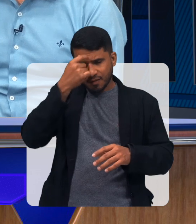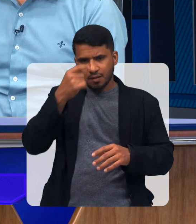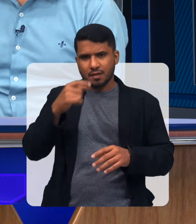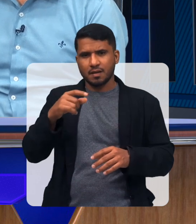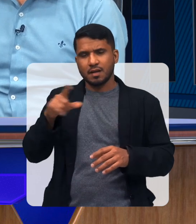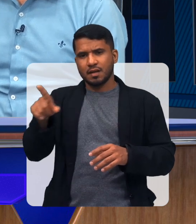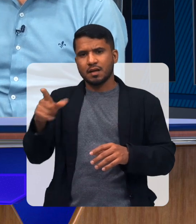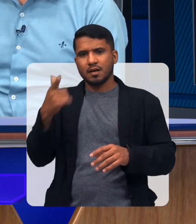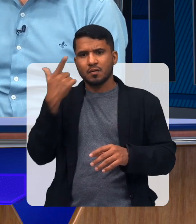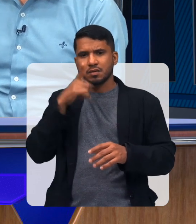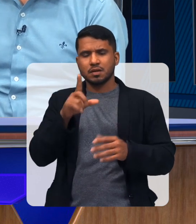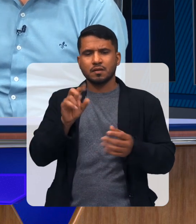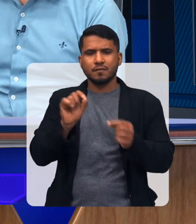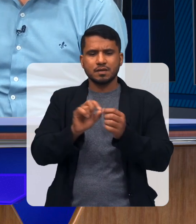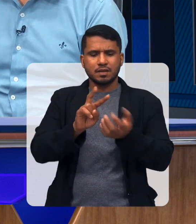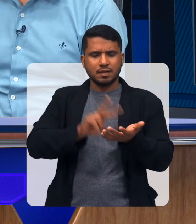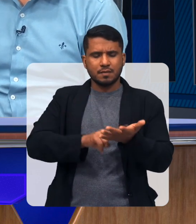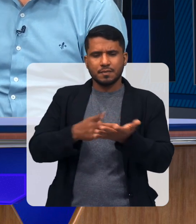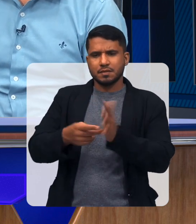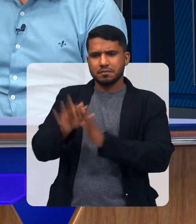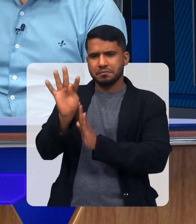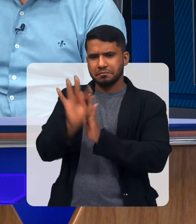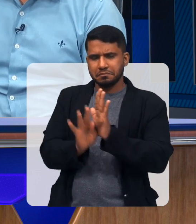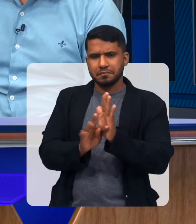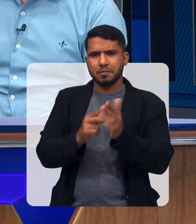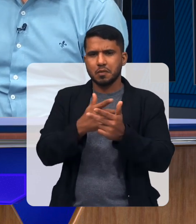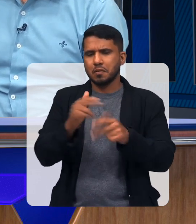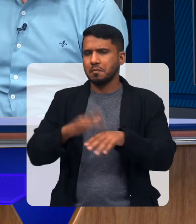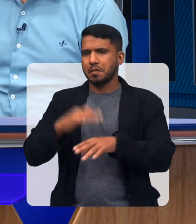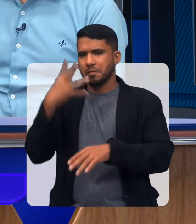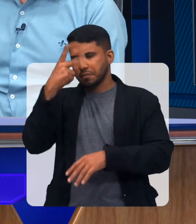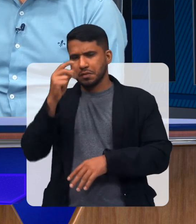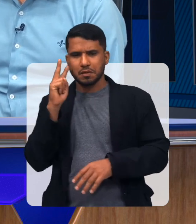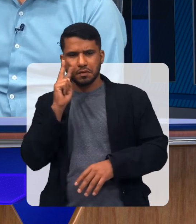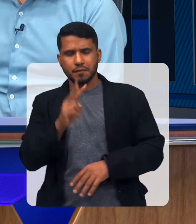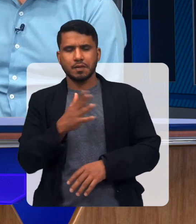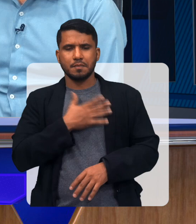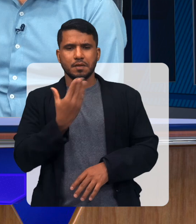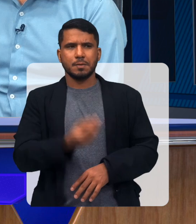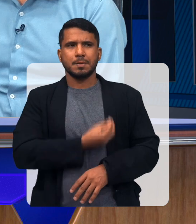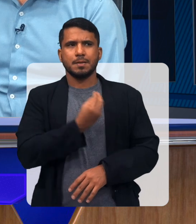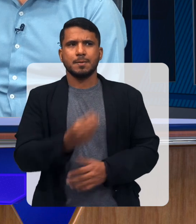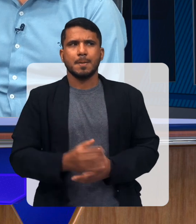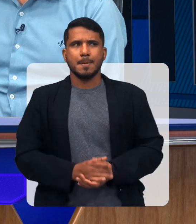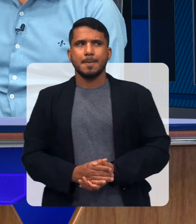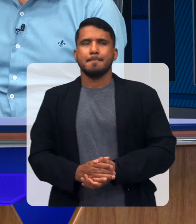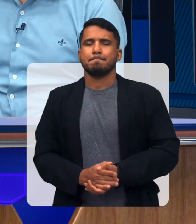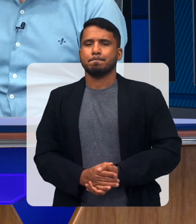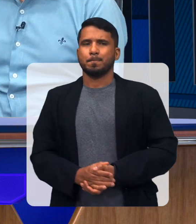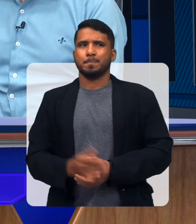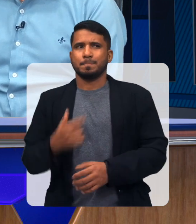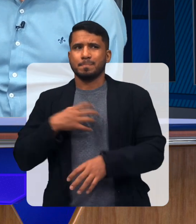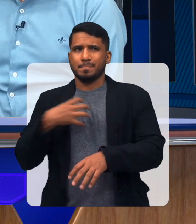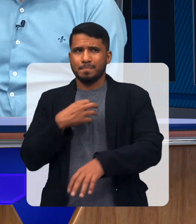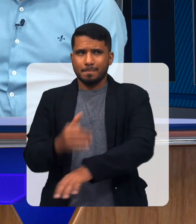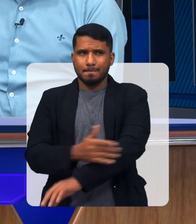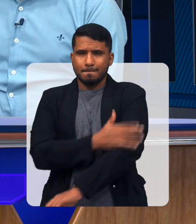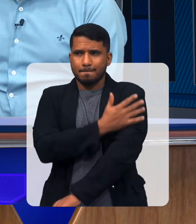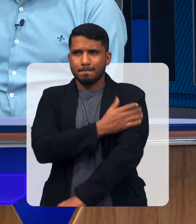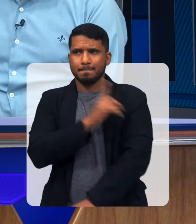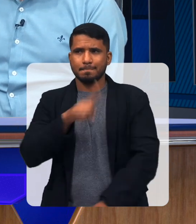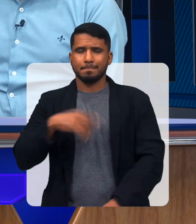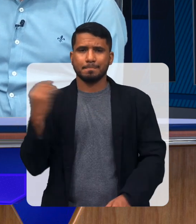Estavam fazendo Interpretação De texto Uma das coisas Mais bonitas Que eu vi Na vida Que ele me emocionou